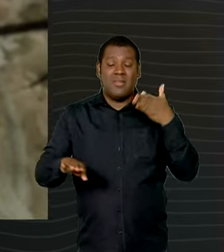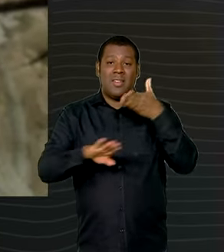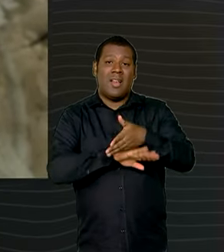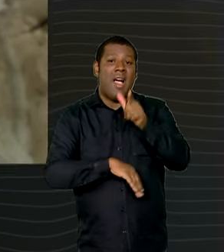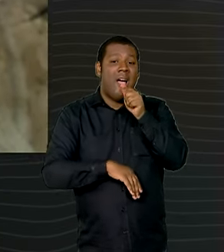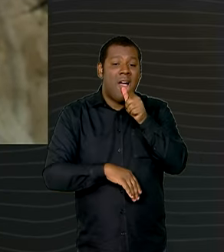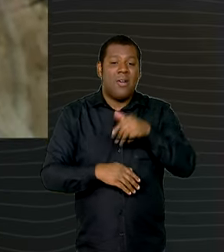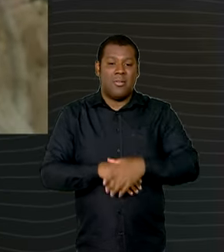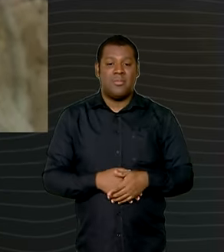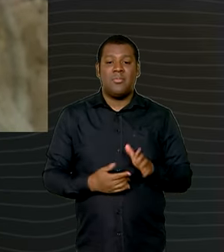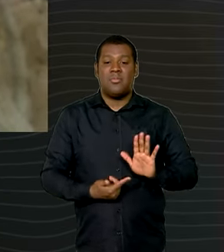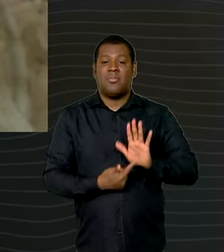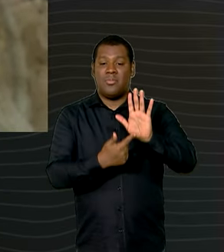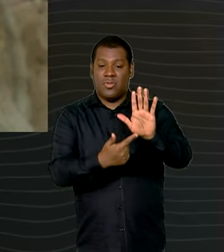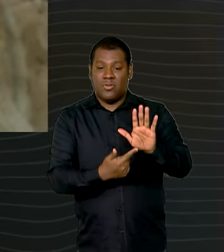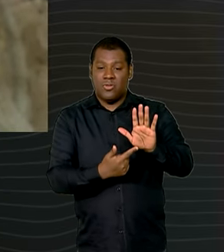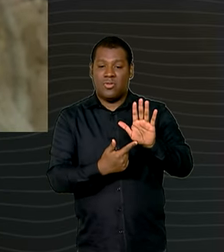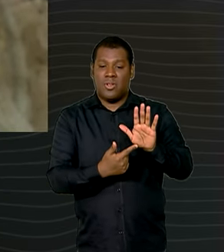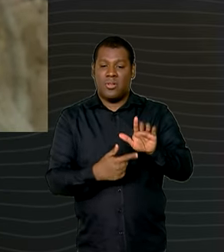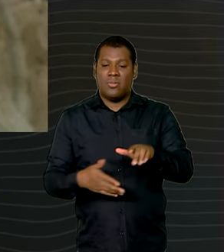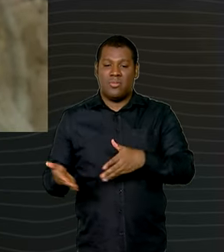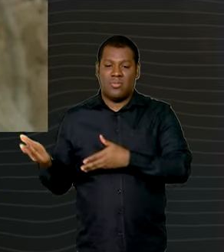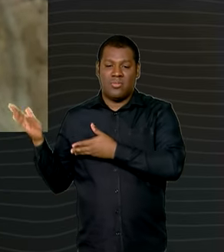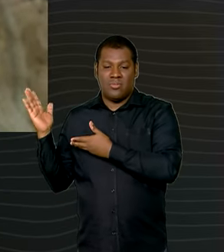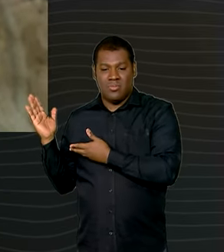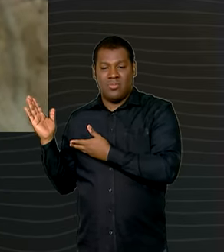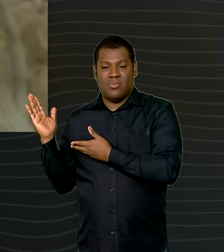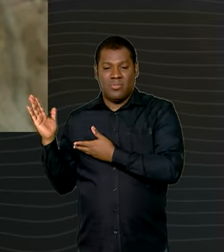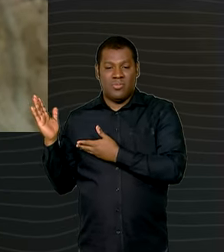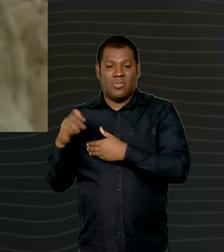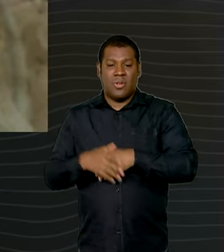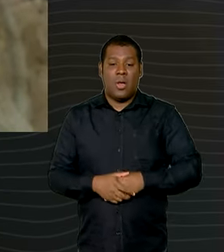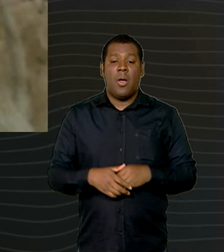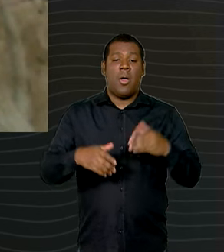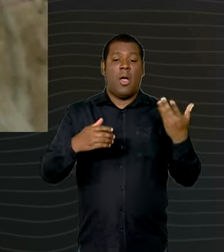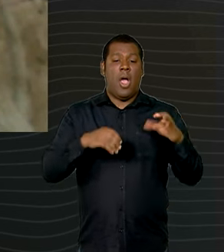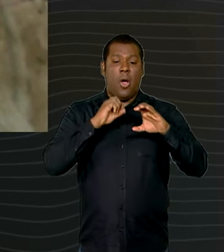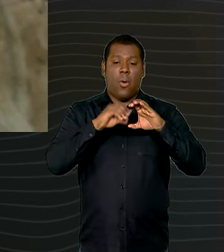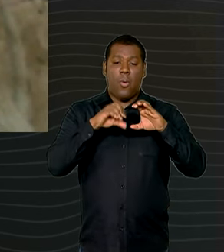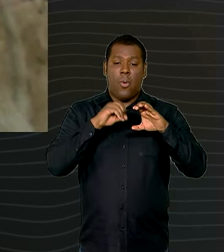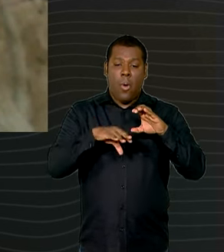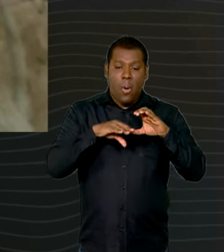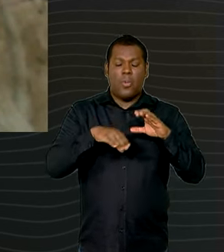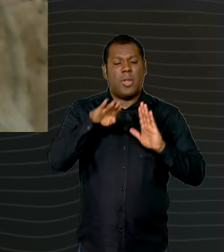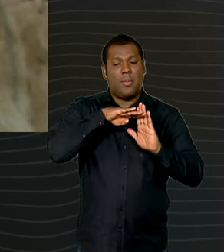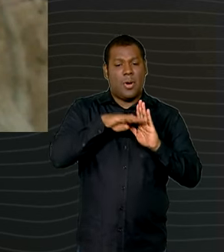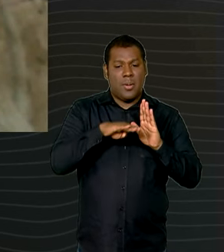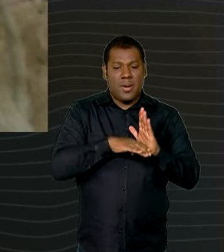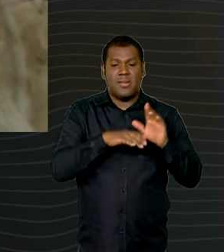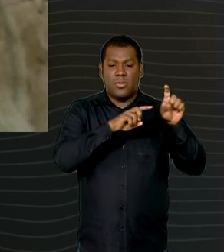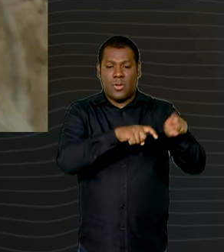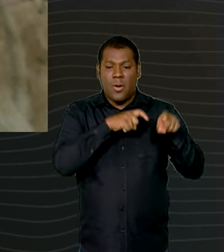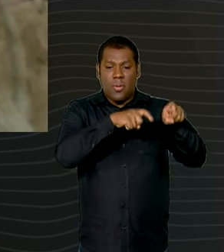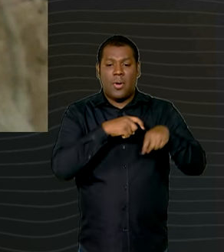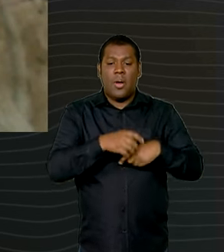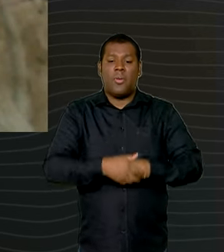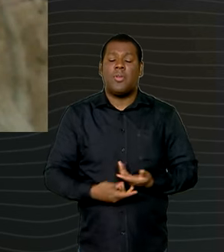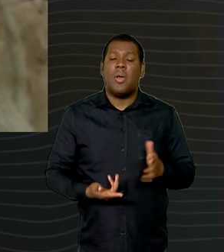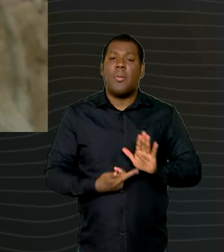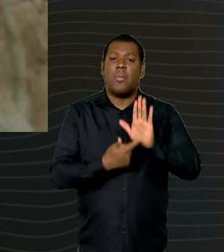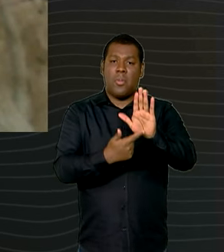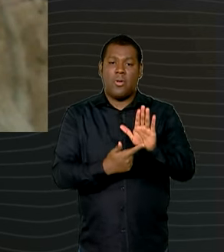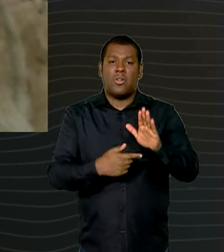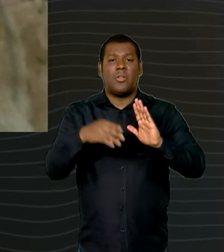compartilhou um gráfico exibido em uma reportagem do programa Globo Rural, que mostra como, nos últimos anos, o programa de